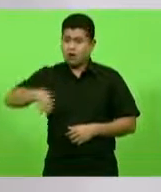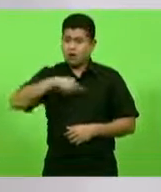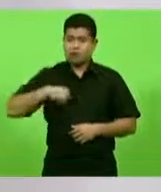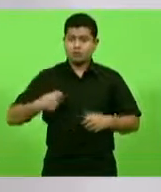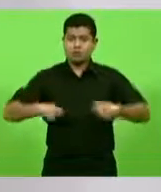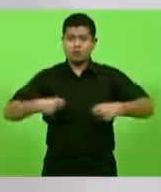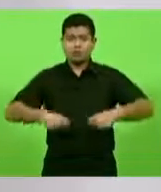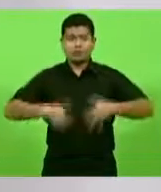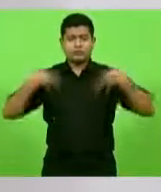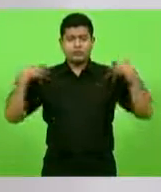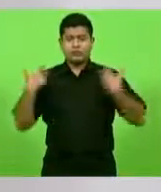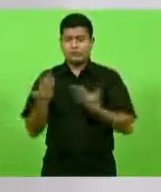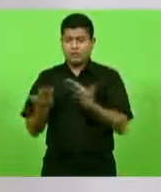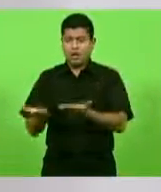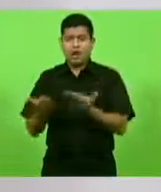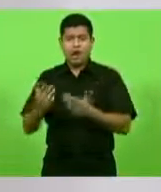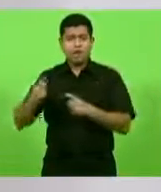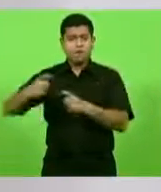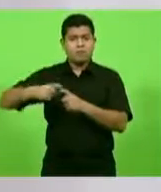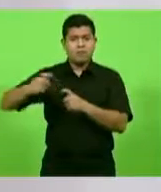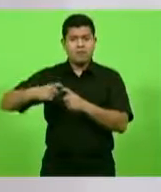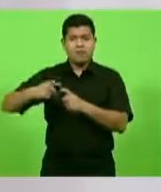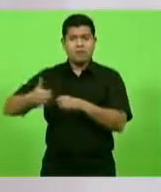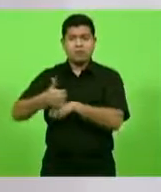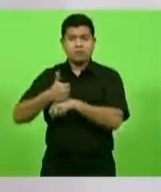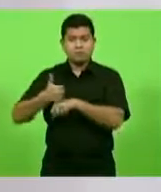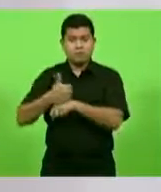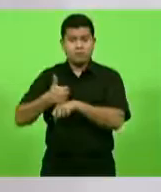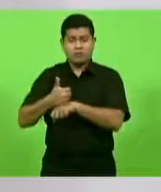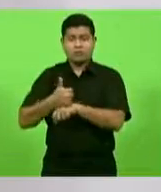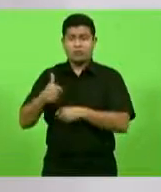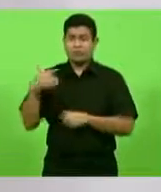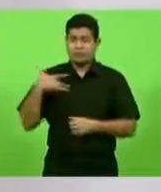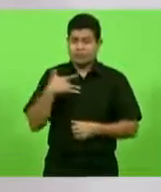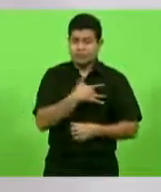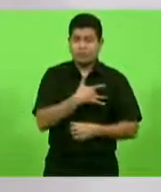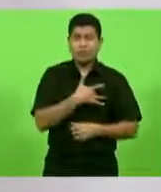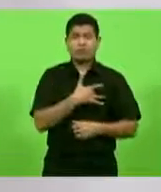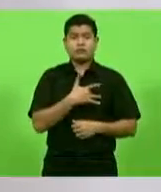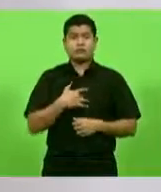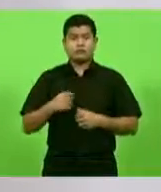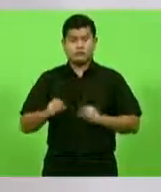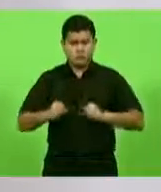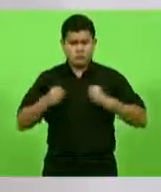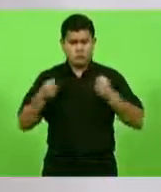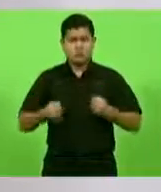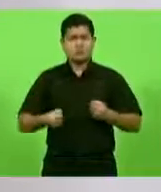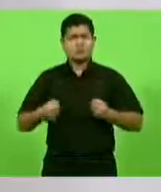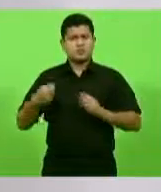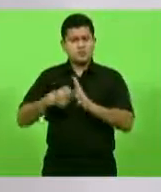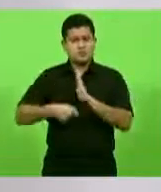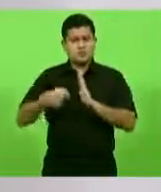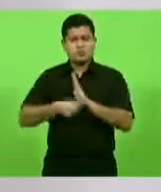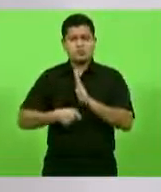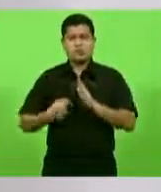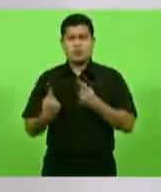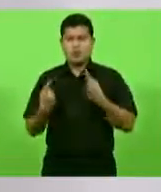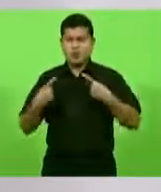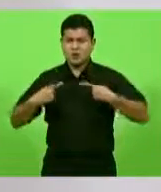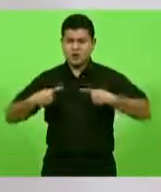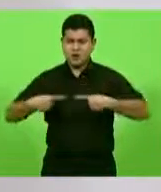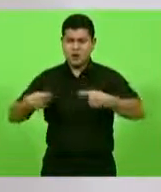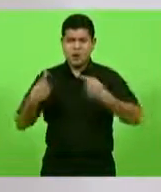médicos, nossos profissionais da saúde que foram guerreiros numa guerra contra o inimigo